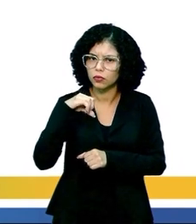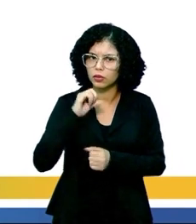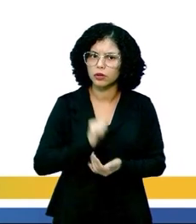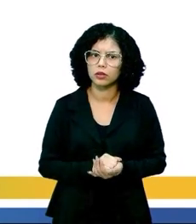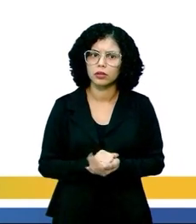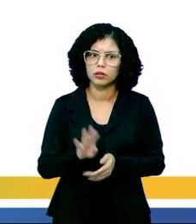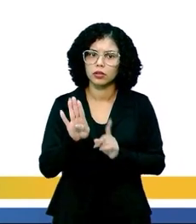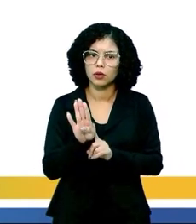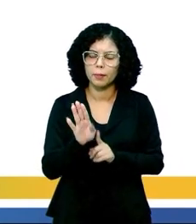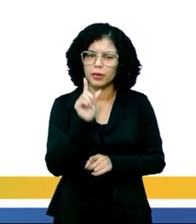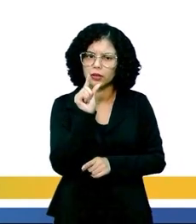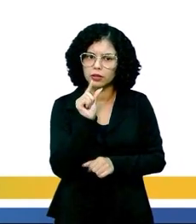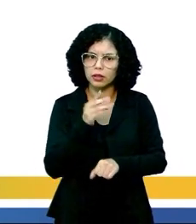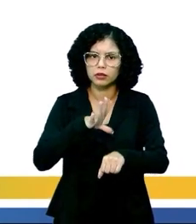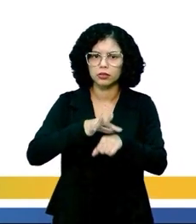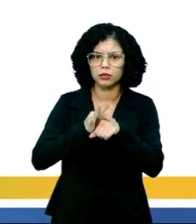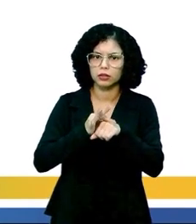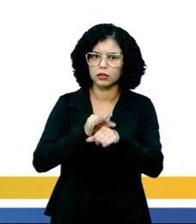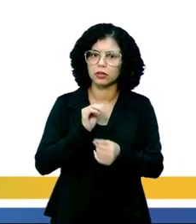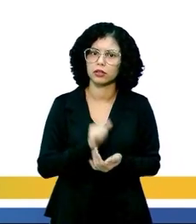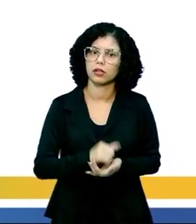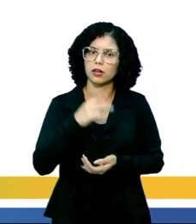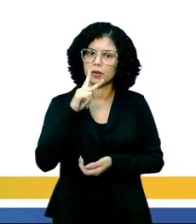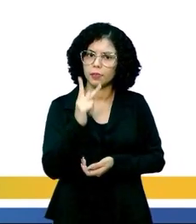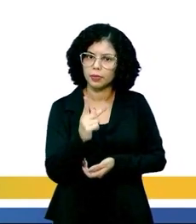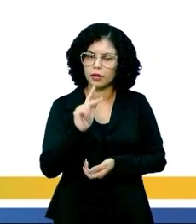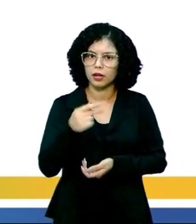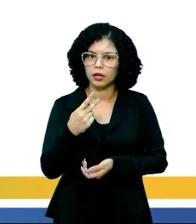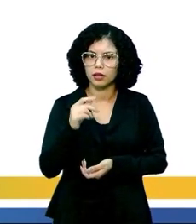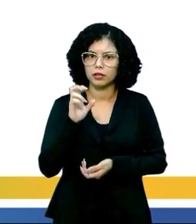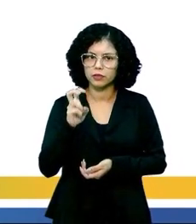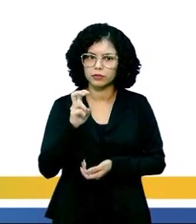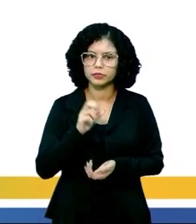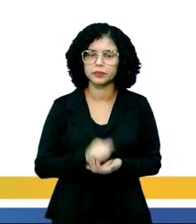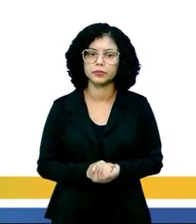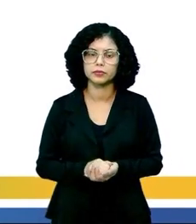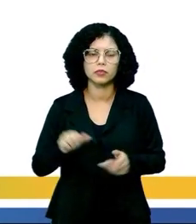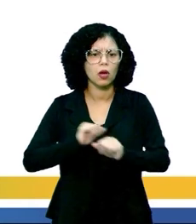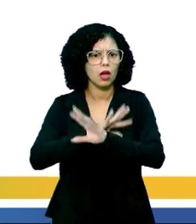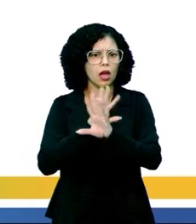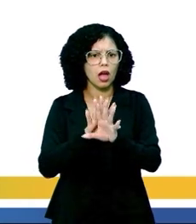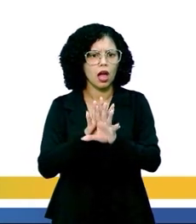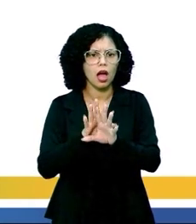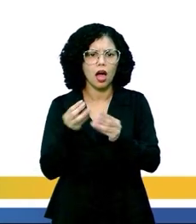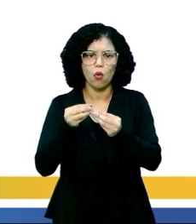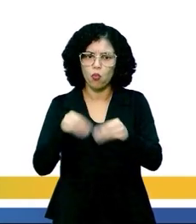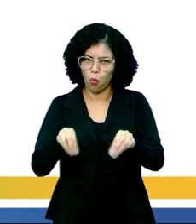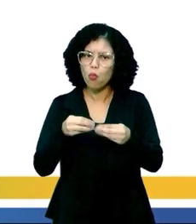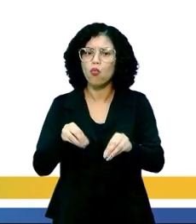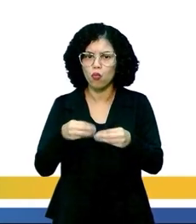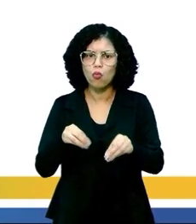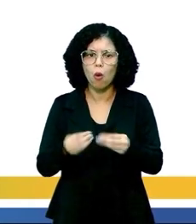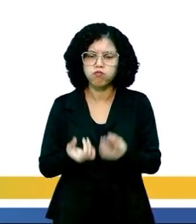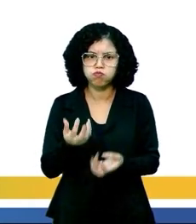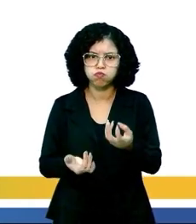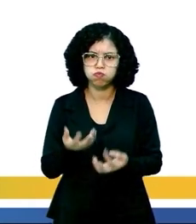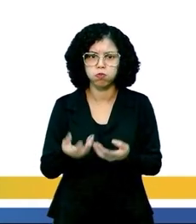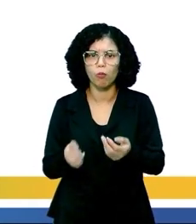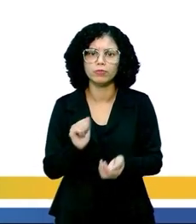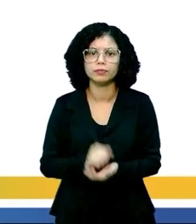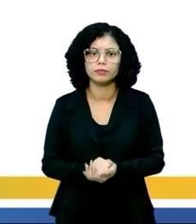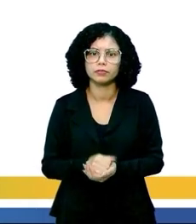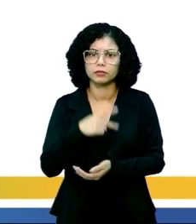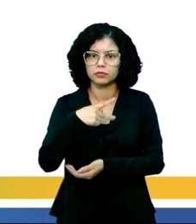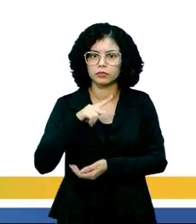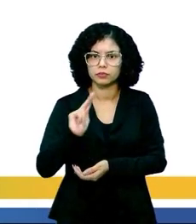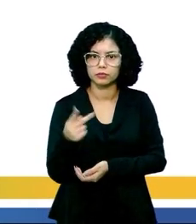Alternativa B, um pedaço de carne em solução com pH 5. Alternativa C, uma clara de ovo cozida